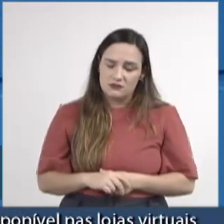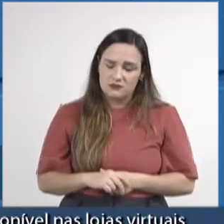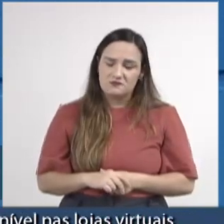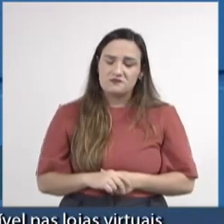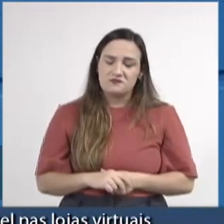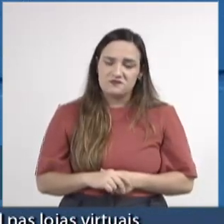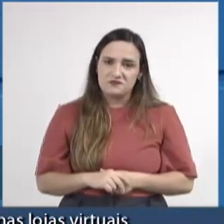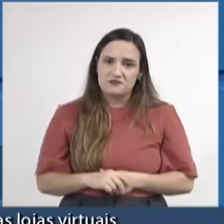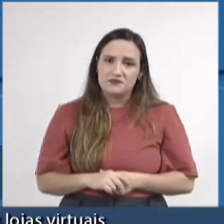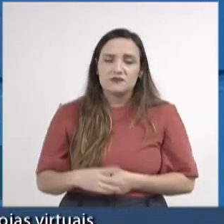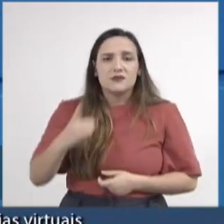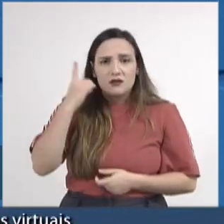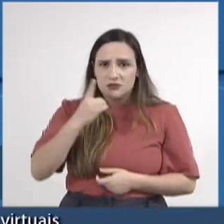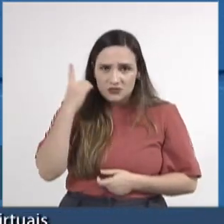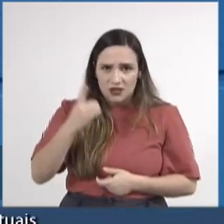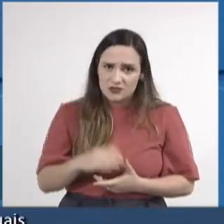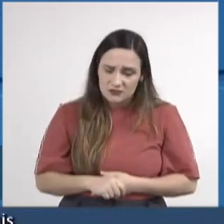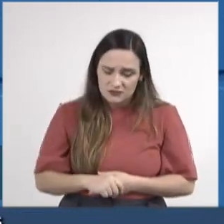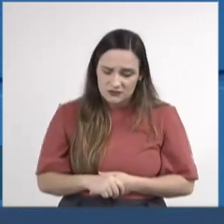deputado Pedro Kemp,